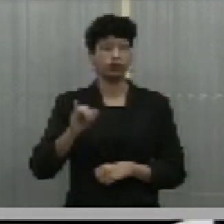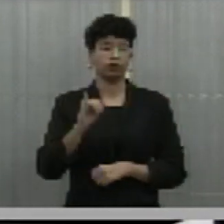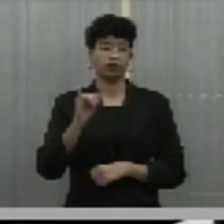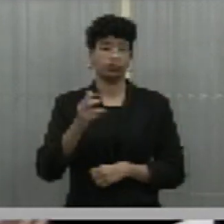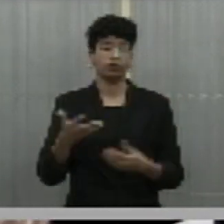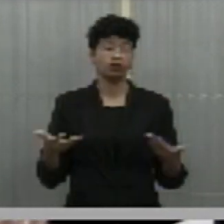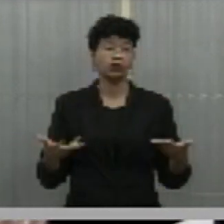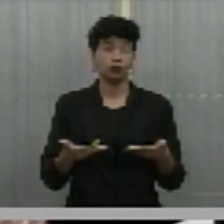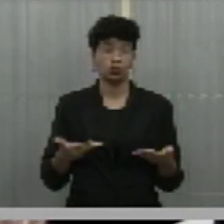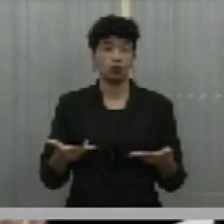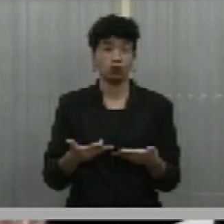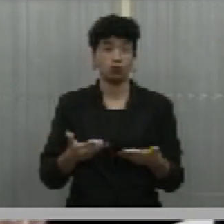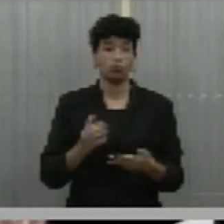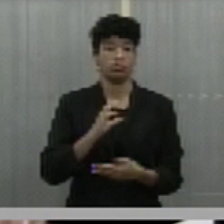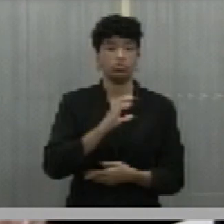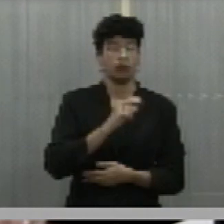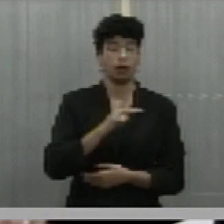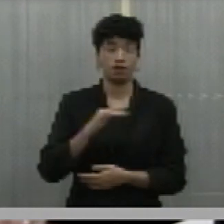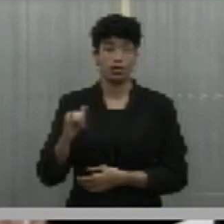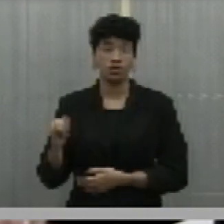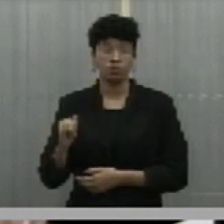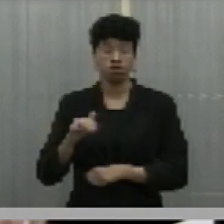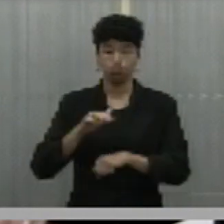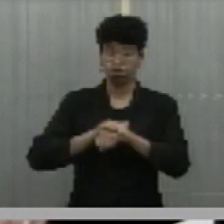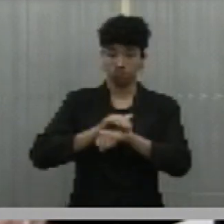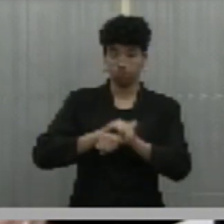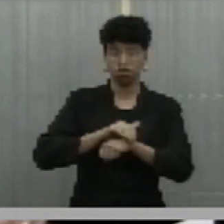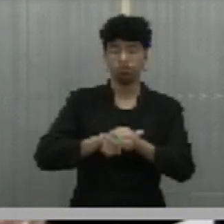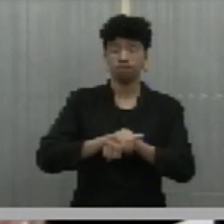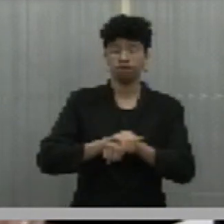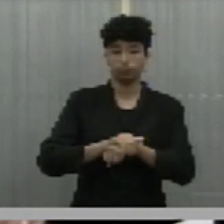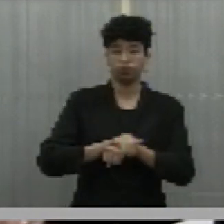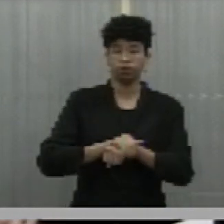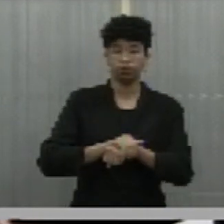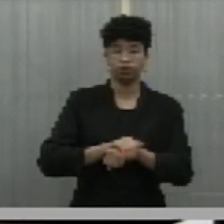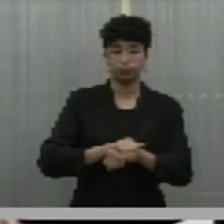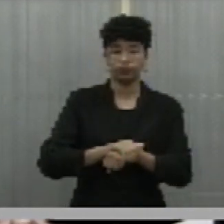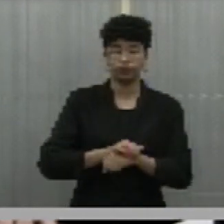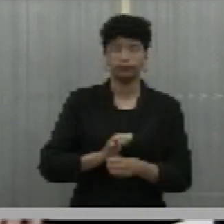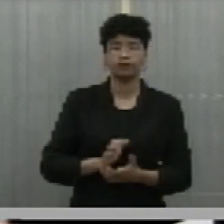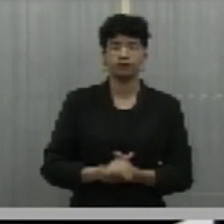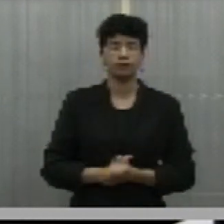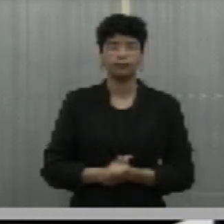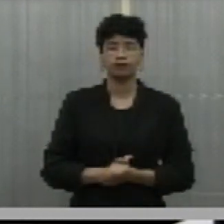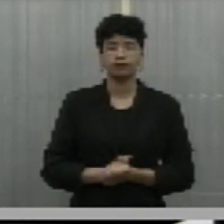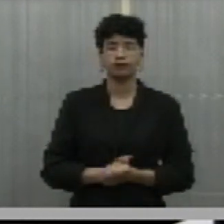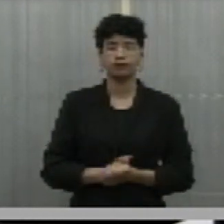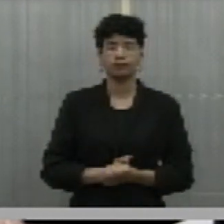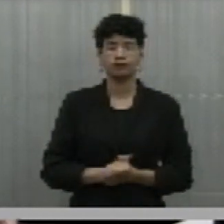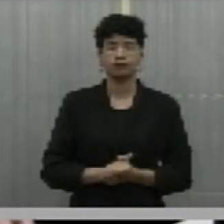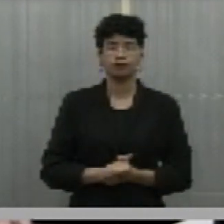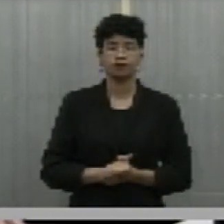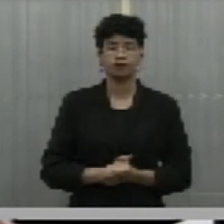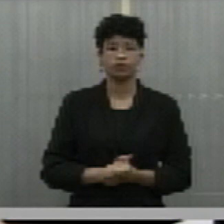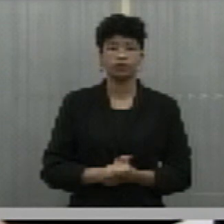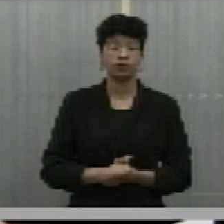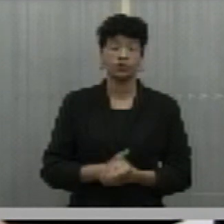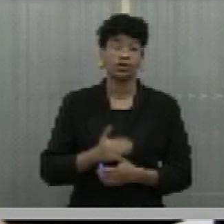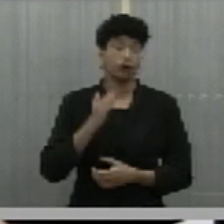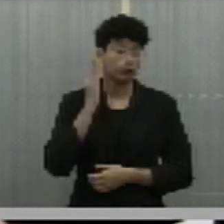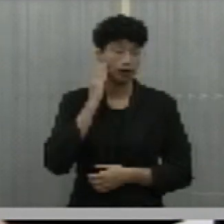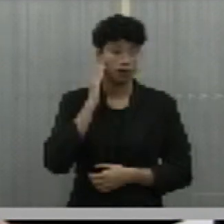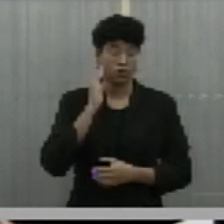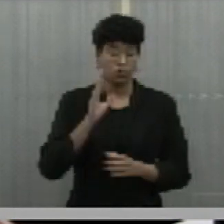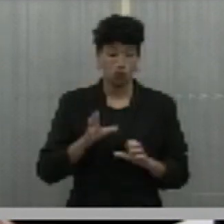sendo abordado pela CPI de vossa autoria, de vossa iniciativa. Sabendo que CPI, a